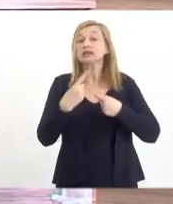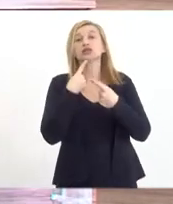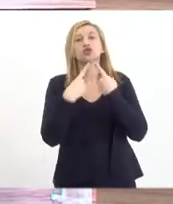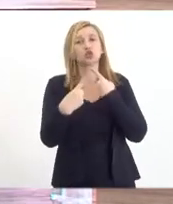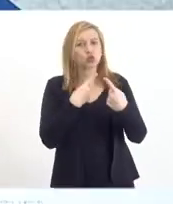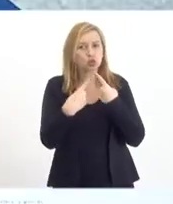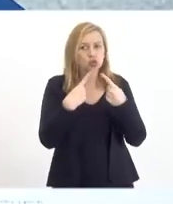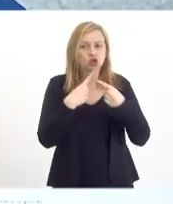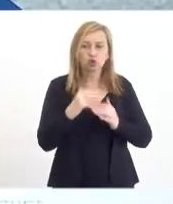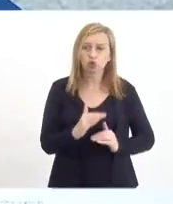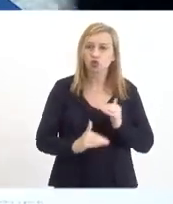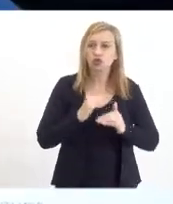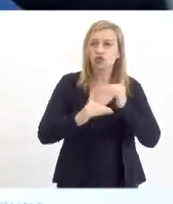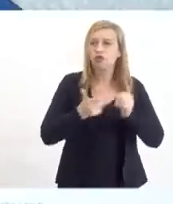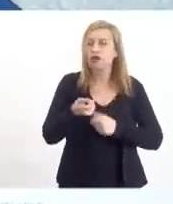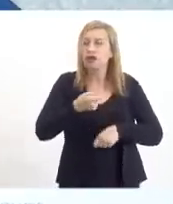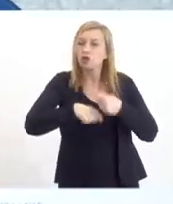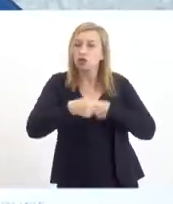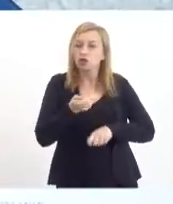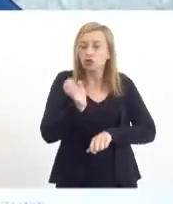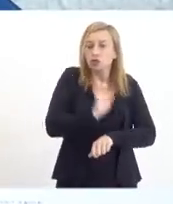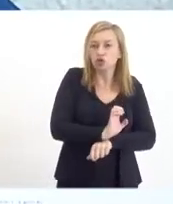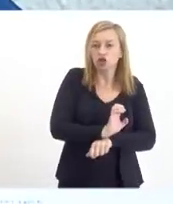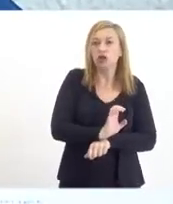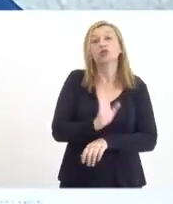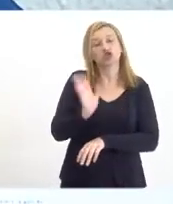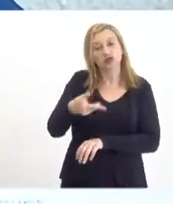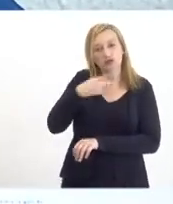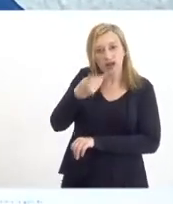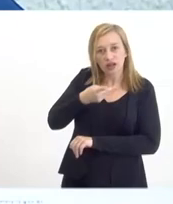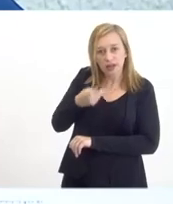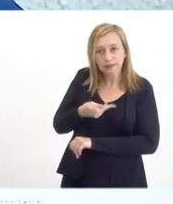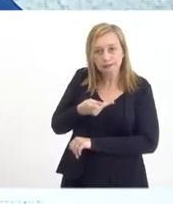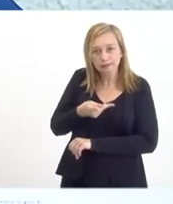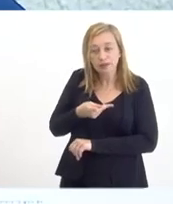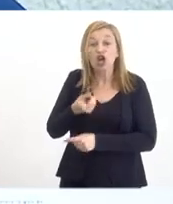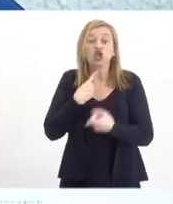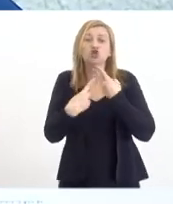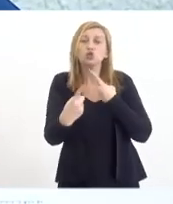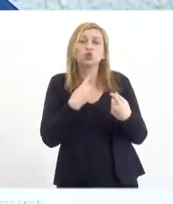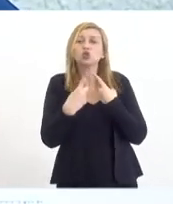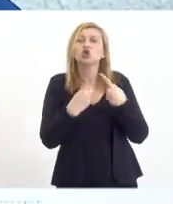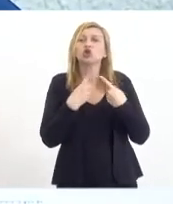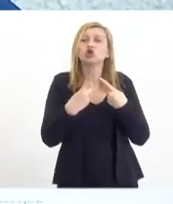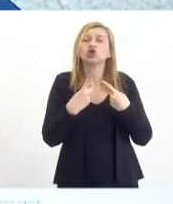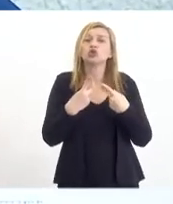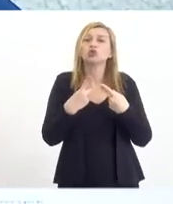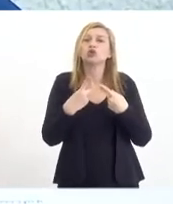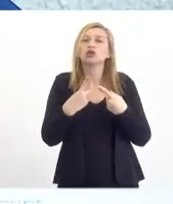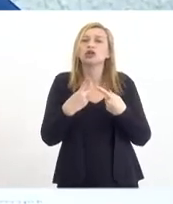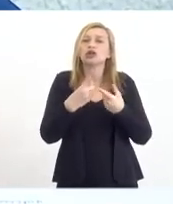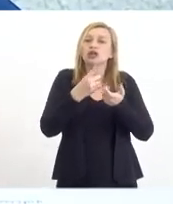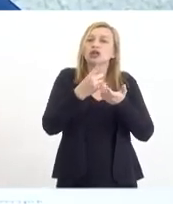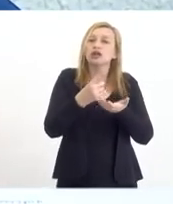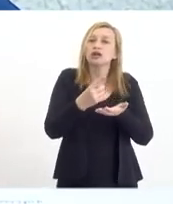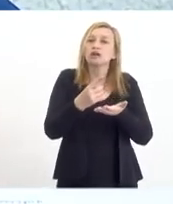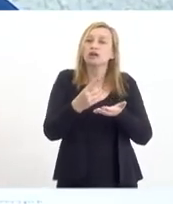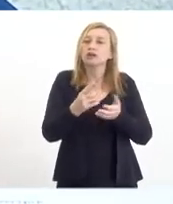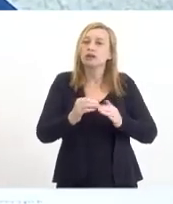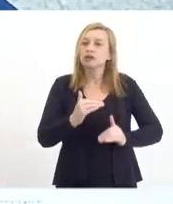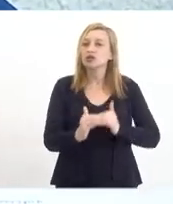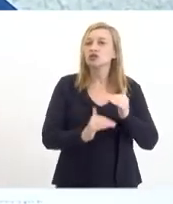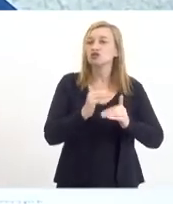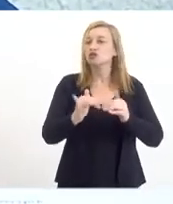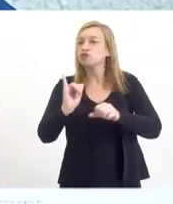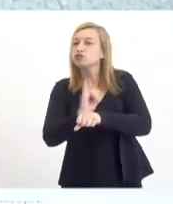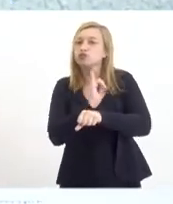o desenvolvimento econômico do Estado, como eu disse, discutir eixos para que a gente possa ir além